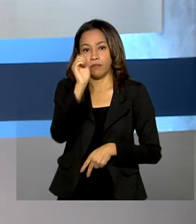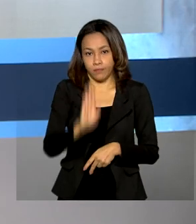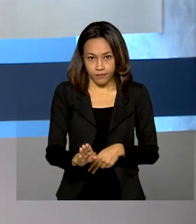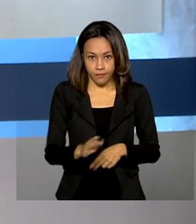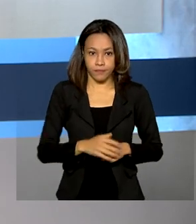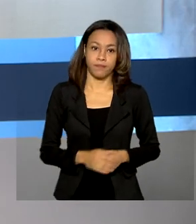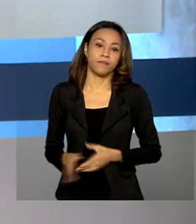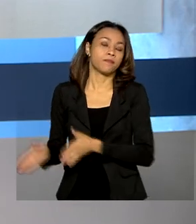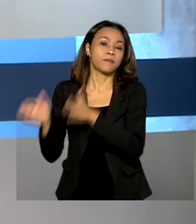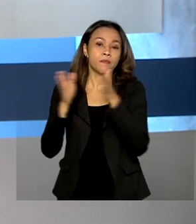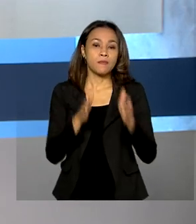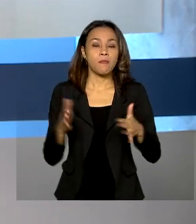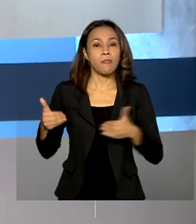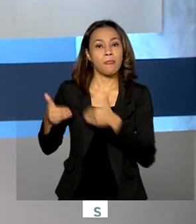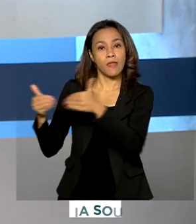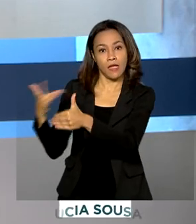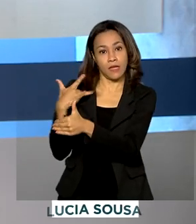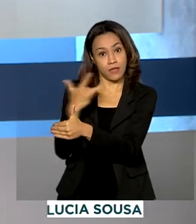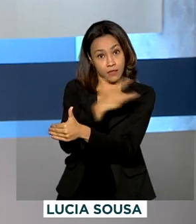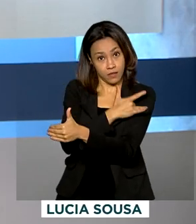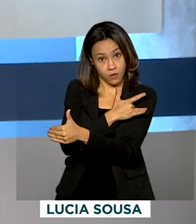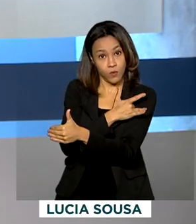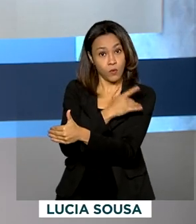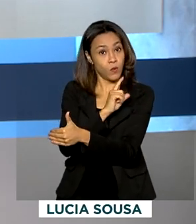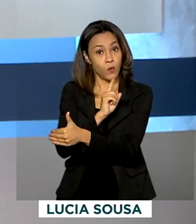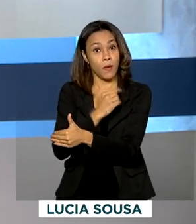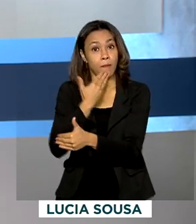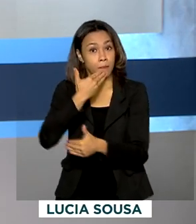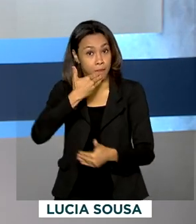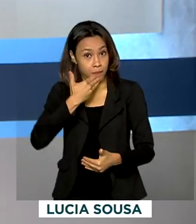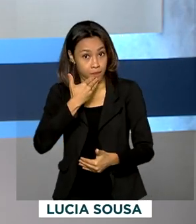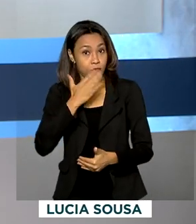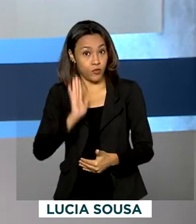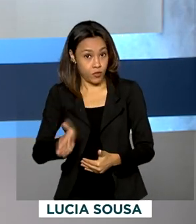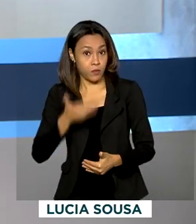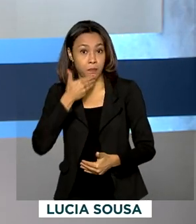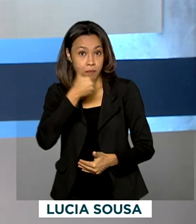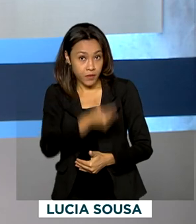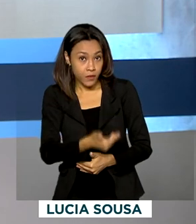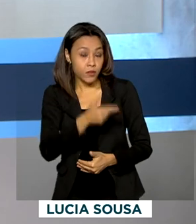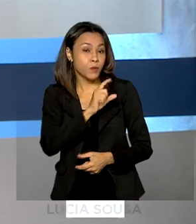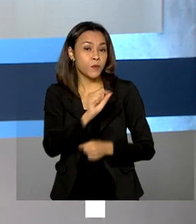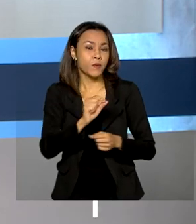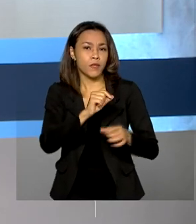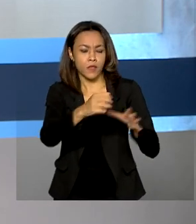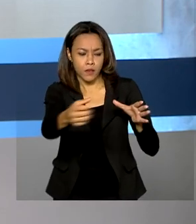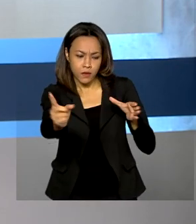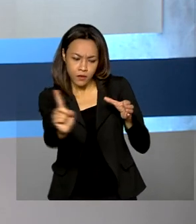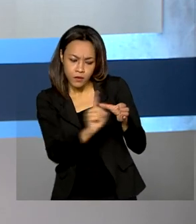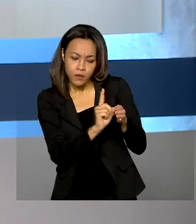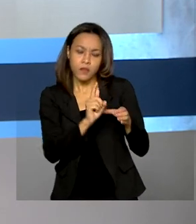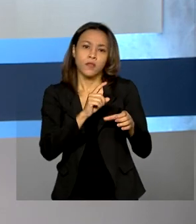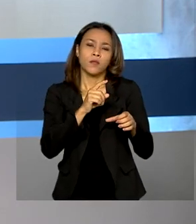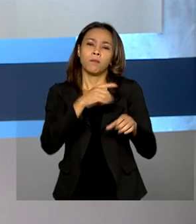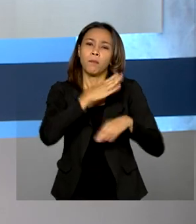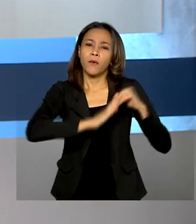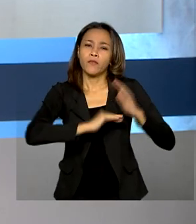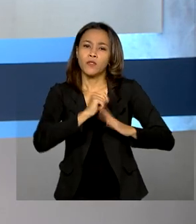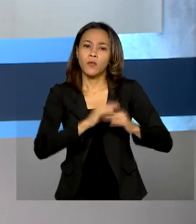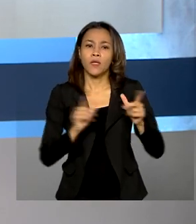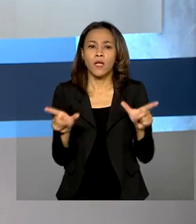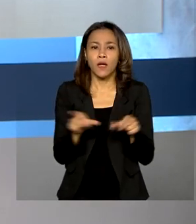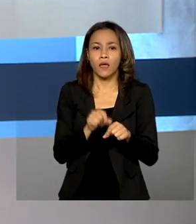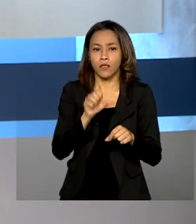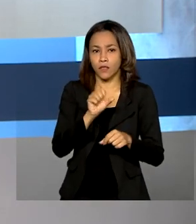O Ministério da Saúde recebeu pedido para incluir profissionais do Sistema Único de Assistência Social, SUAS, e também